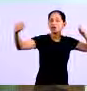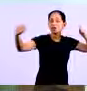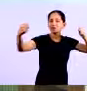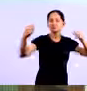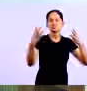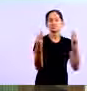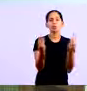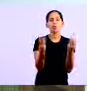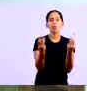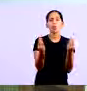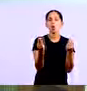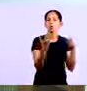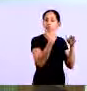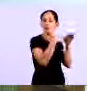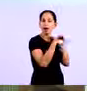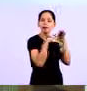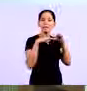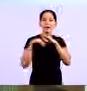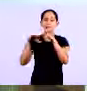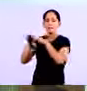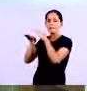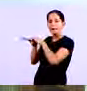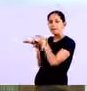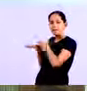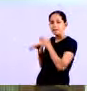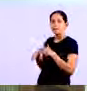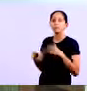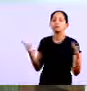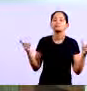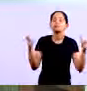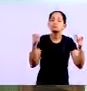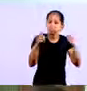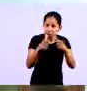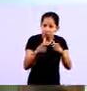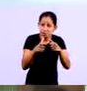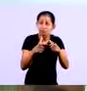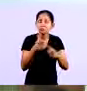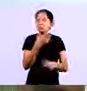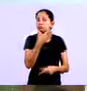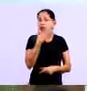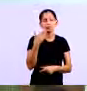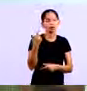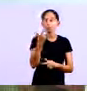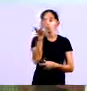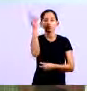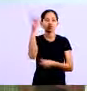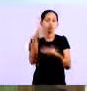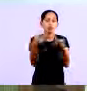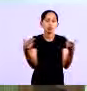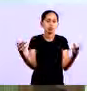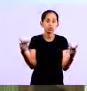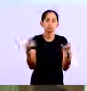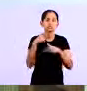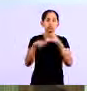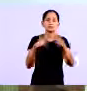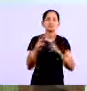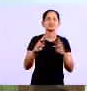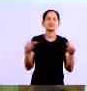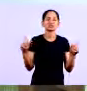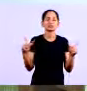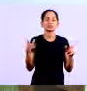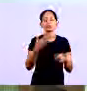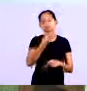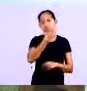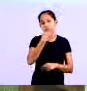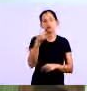você tem um estoque grande você poderia estar funcionando em um espaço menor ou utilizando aquele outro espaço maior para outra coisa quando você está utilizando para estoque então